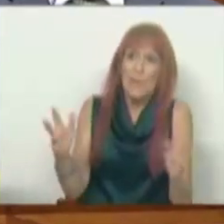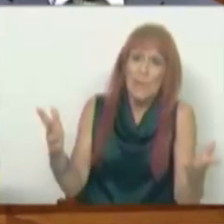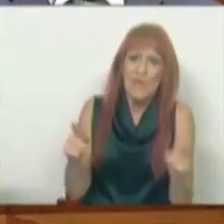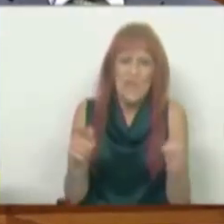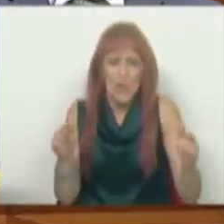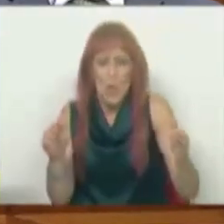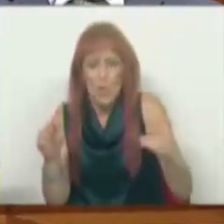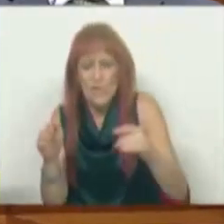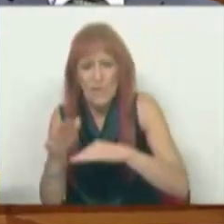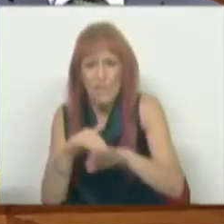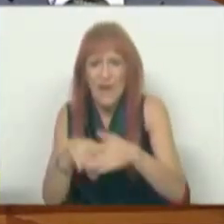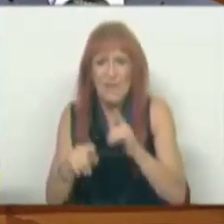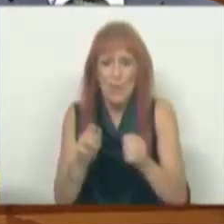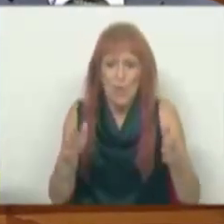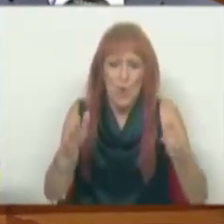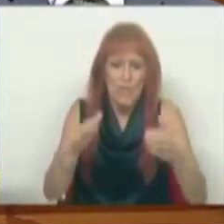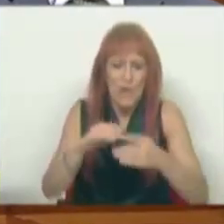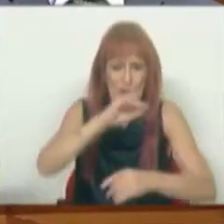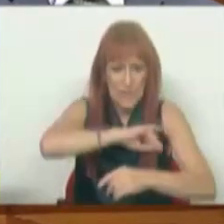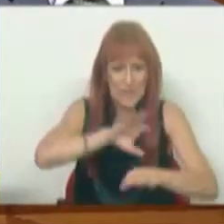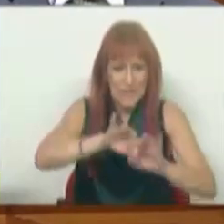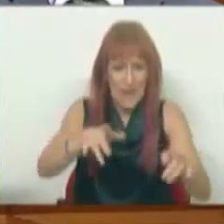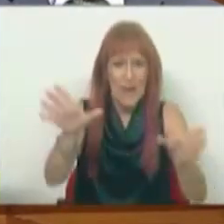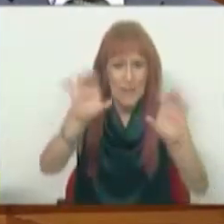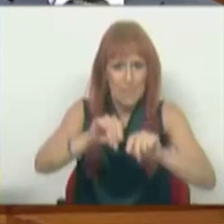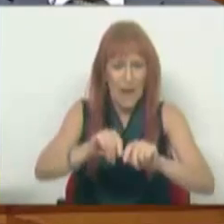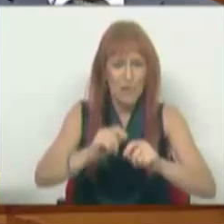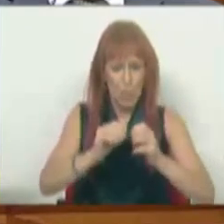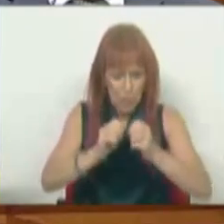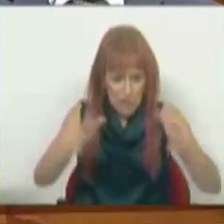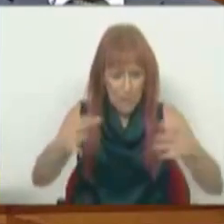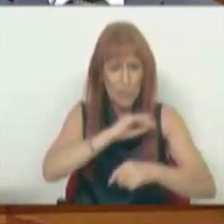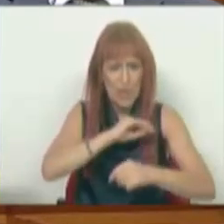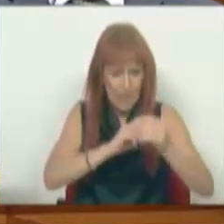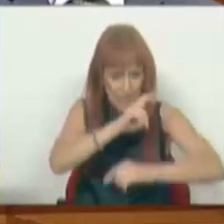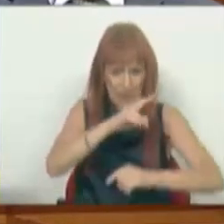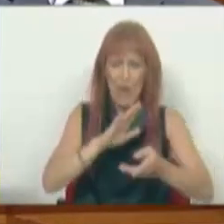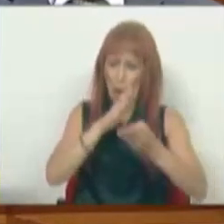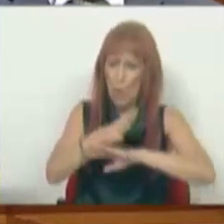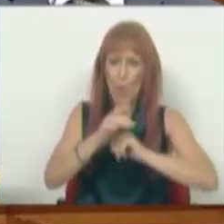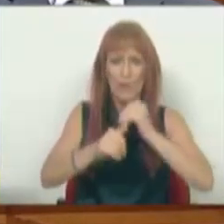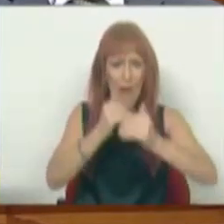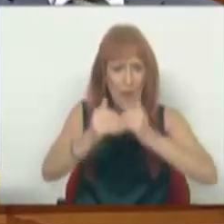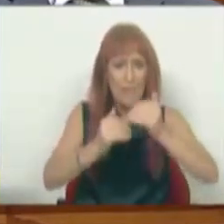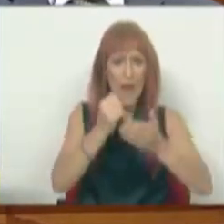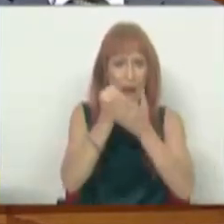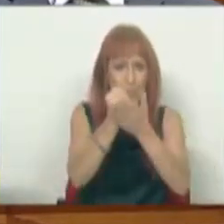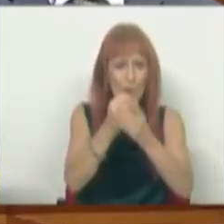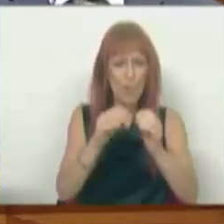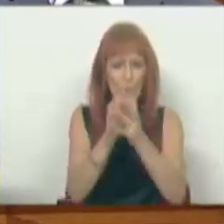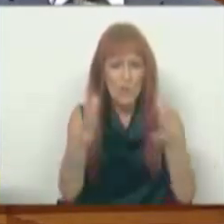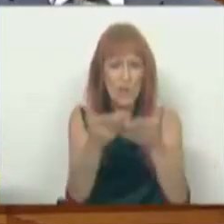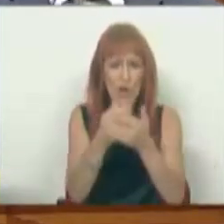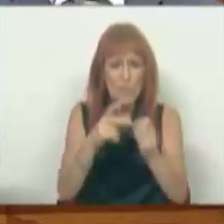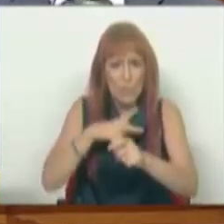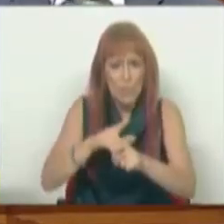essa convergência se faça também com a convergência dos salários e mais que o crescimento dos salários continue a apoiar o crescimento